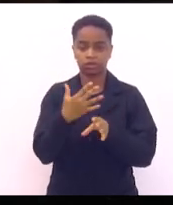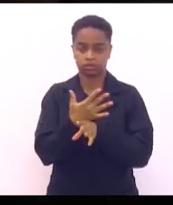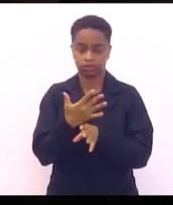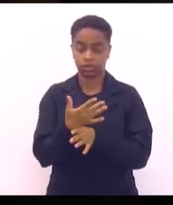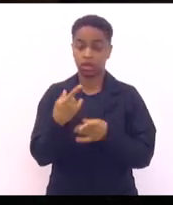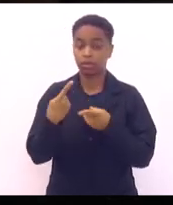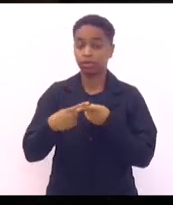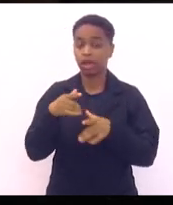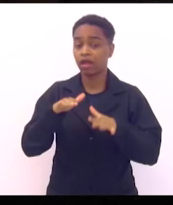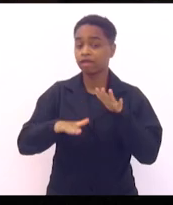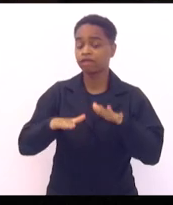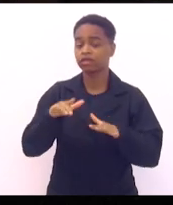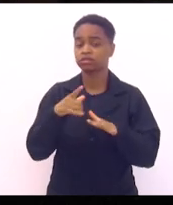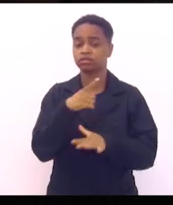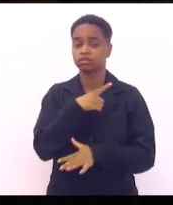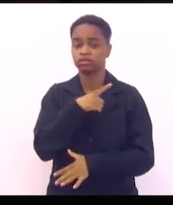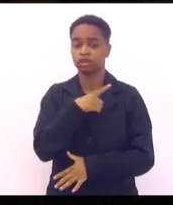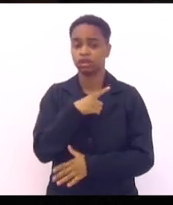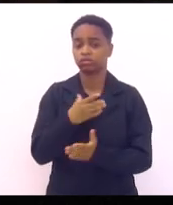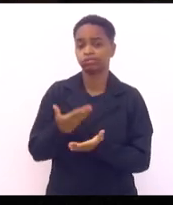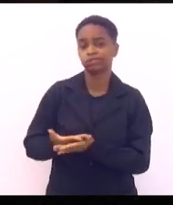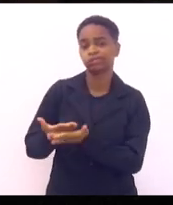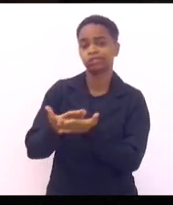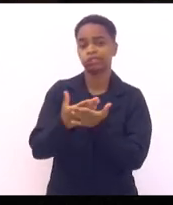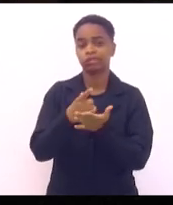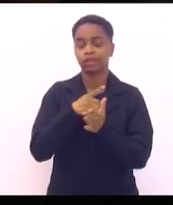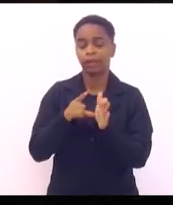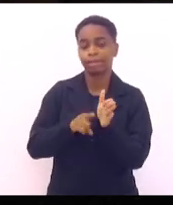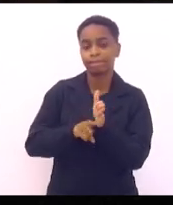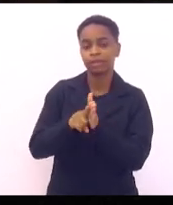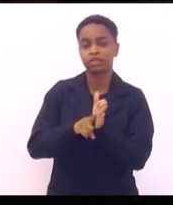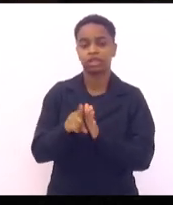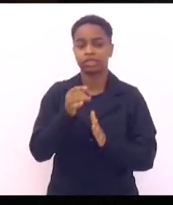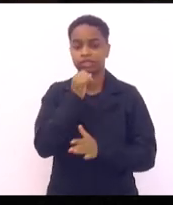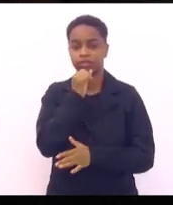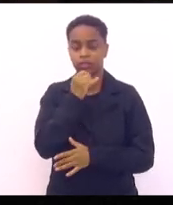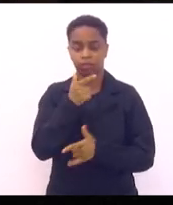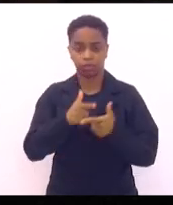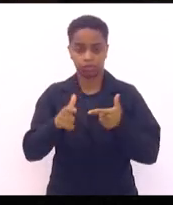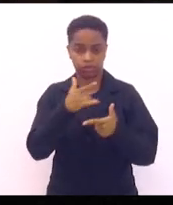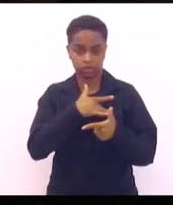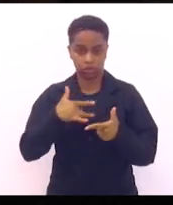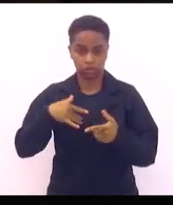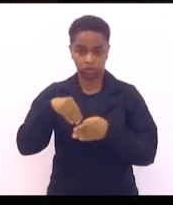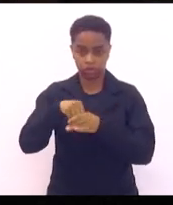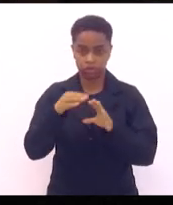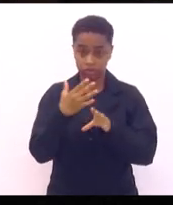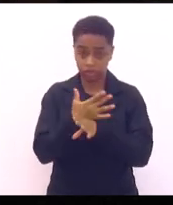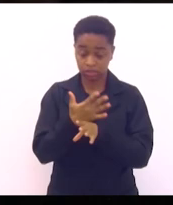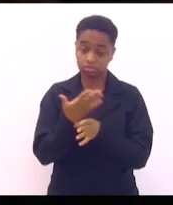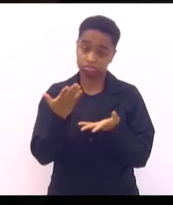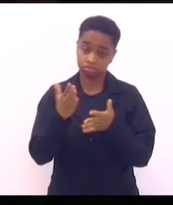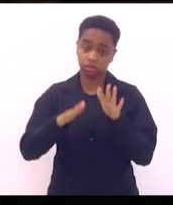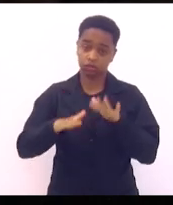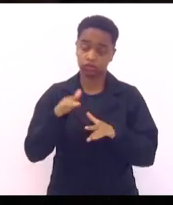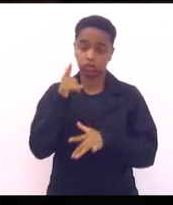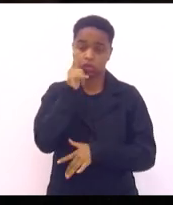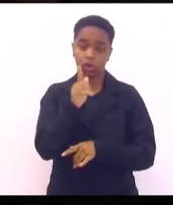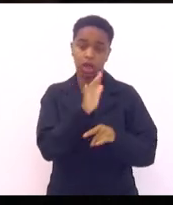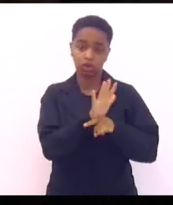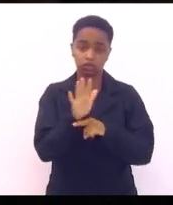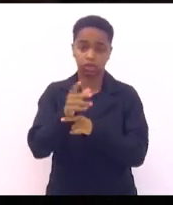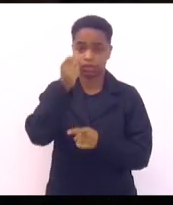Porque muitas das vezes se tem um, que faz um estudo exatamente para o problema de saúde que acontece dentro do município, isso pode ajudar aos